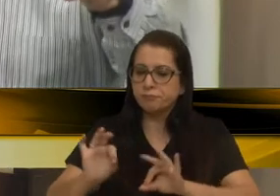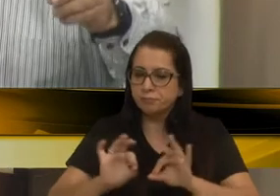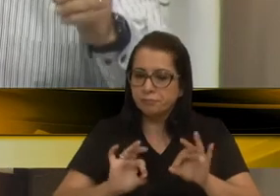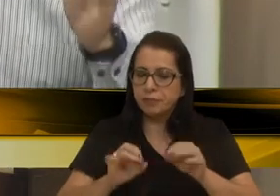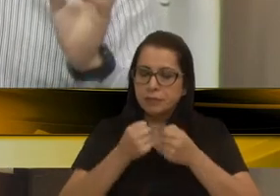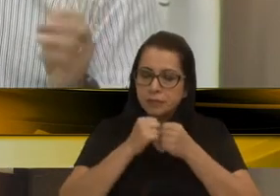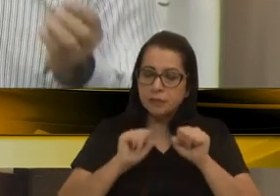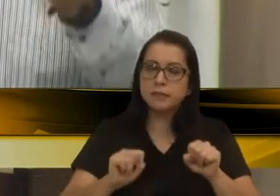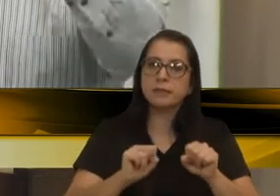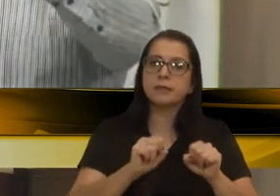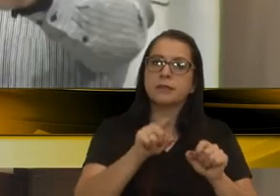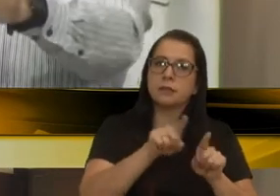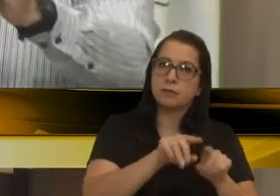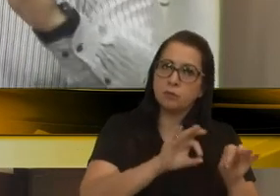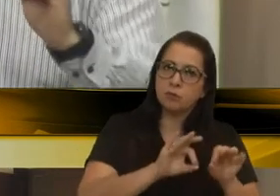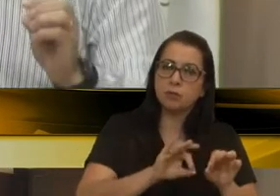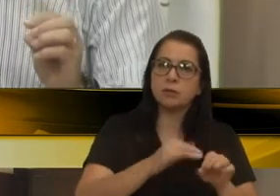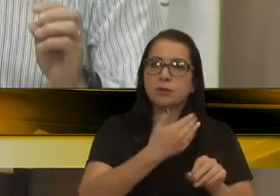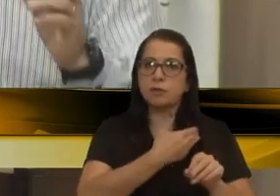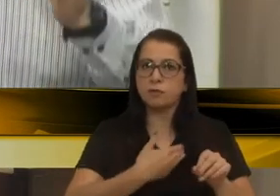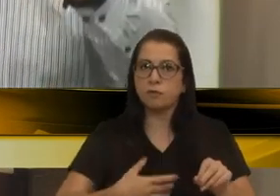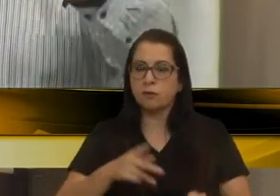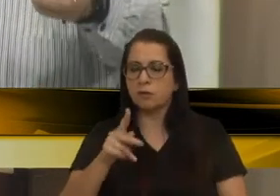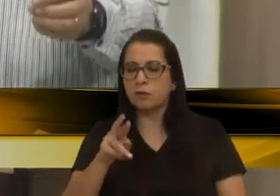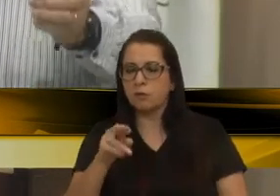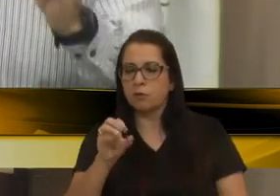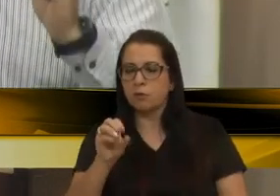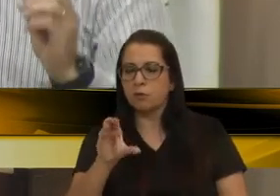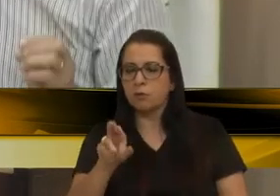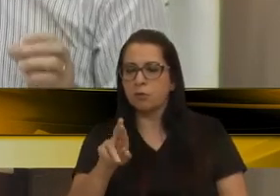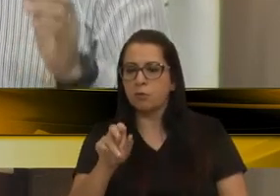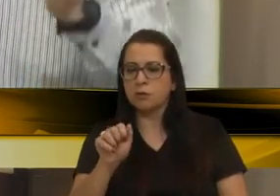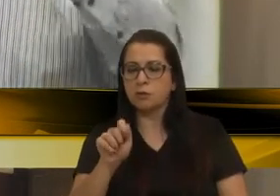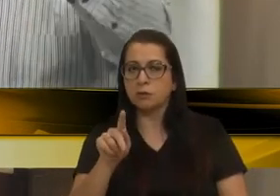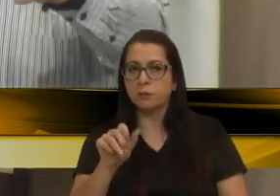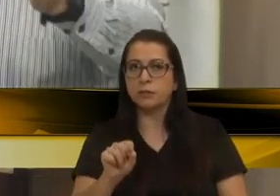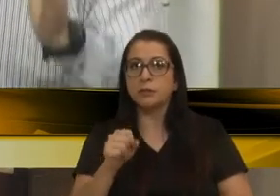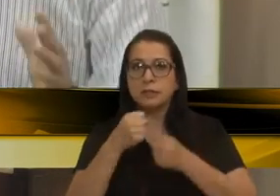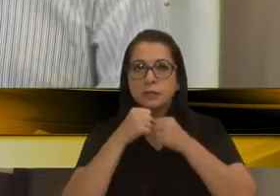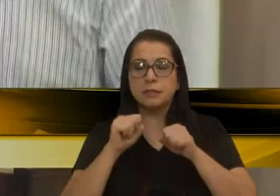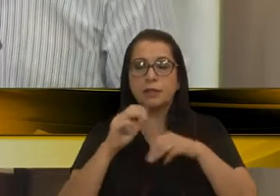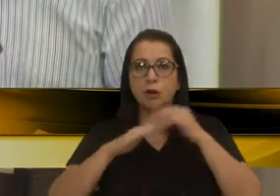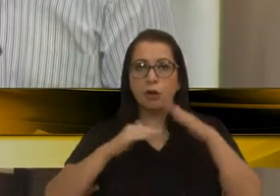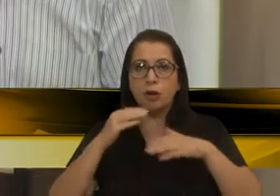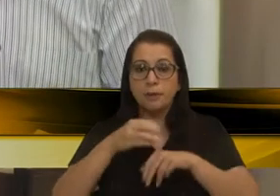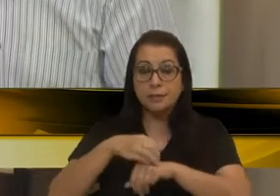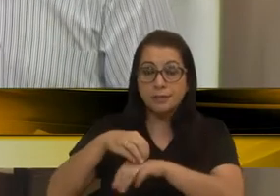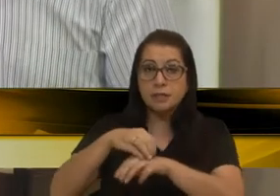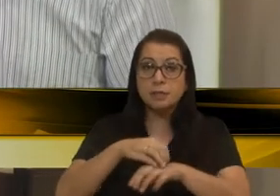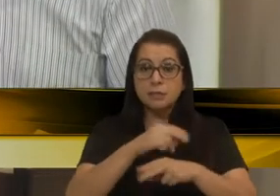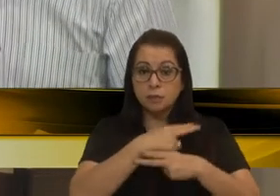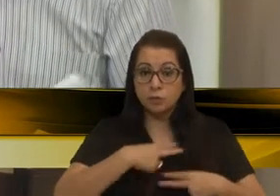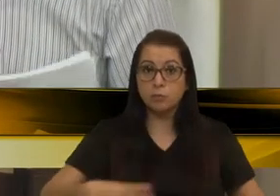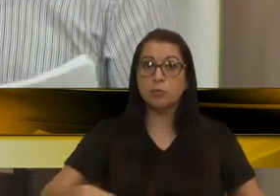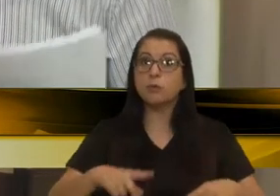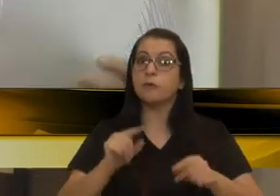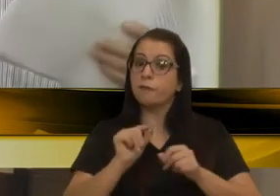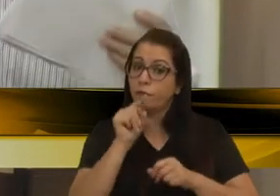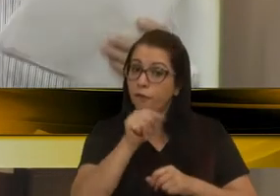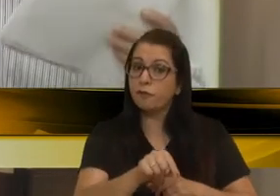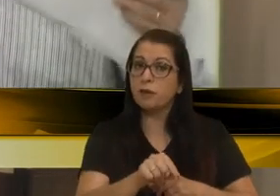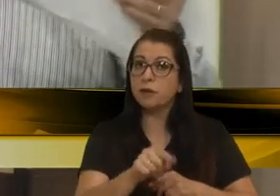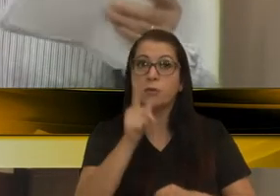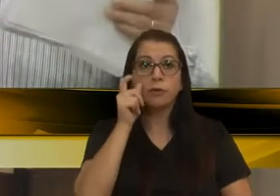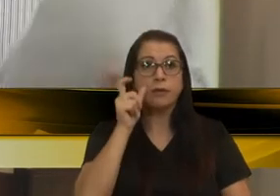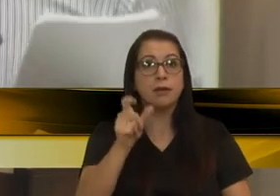Planejamento, governo, procuradoria, secretaria de obras, secretaria de trânsito, e tem que prevalecer o